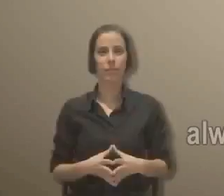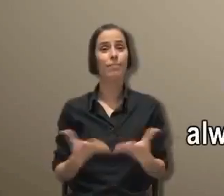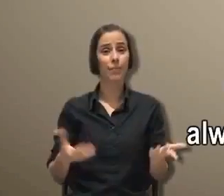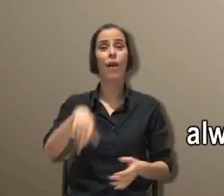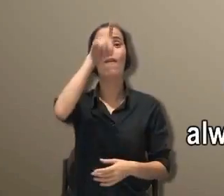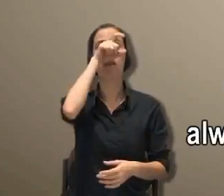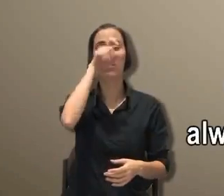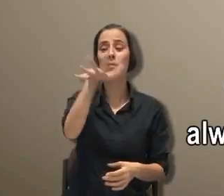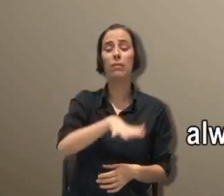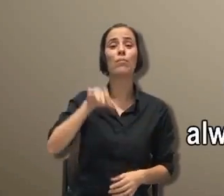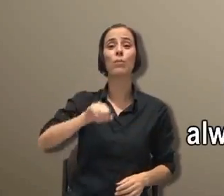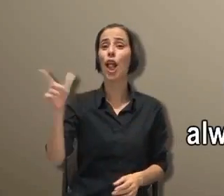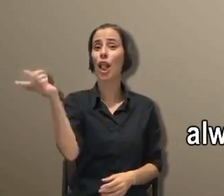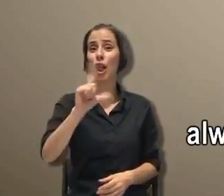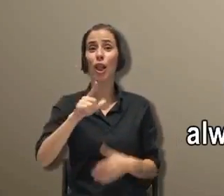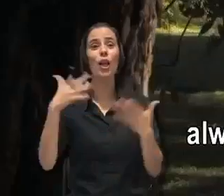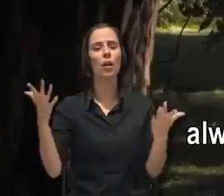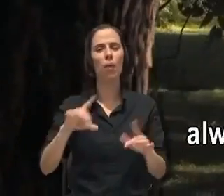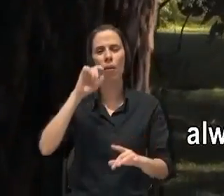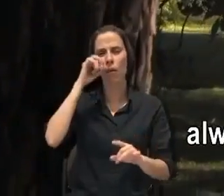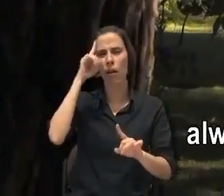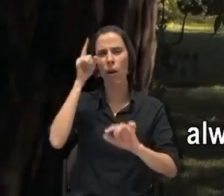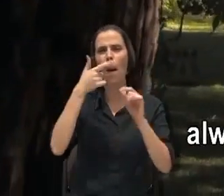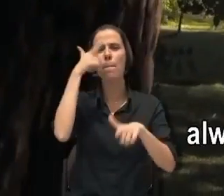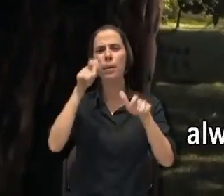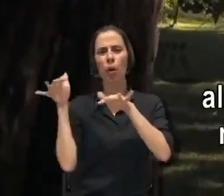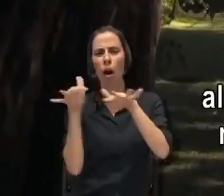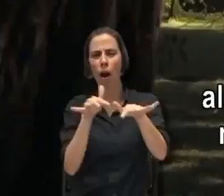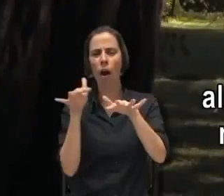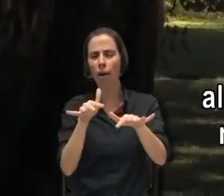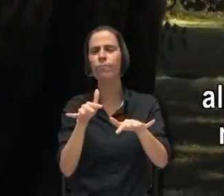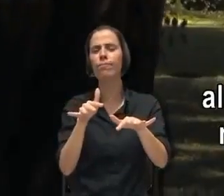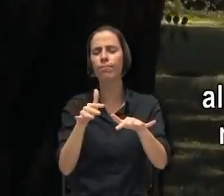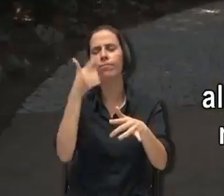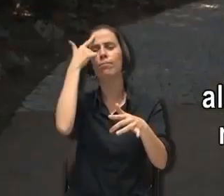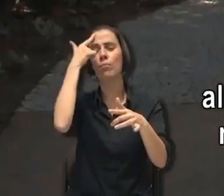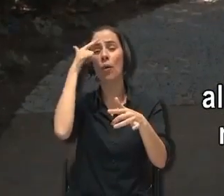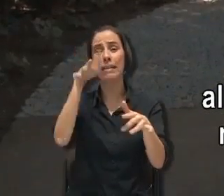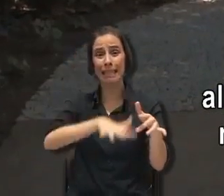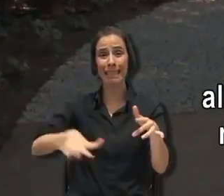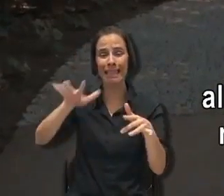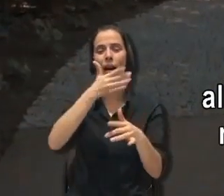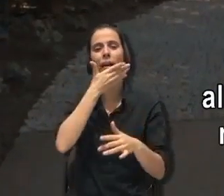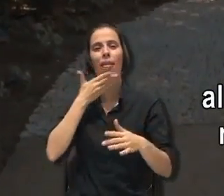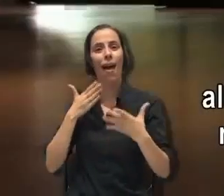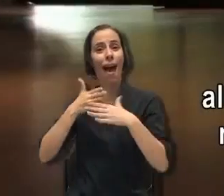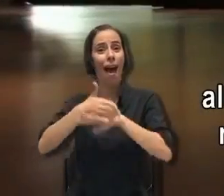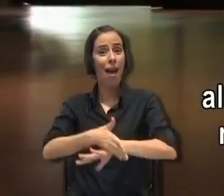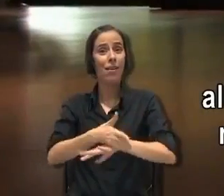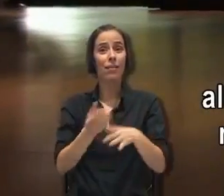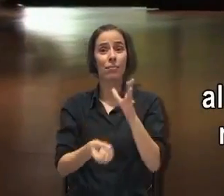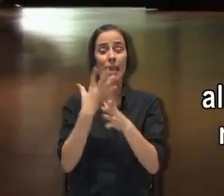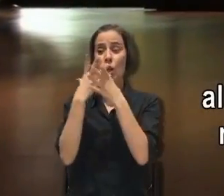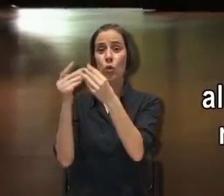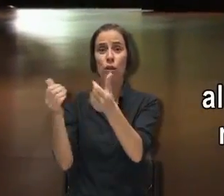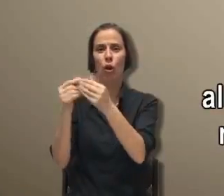A Fundação Calust Gulbenkian, sempre atenta aos seus visitantes, quer tornar todos os seus espaços mais acessíveis, criando